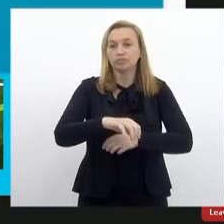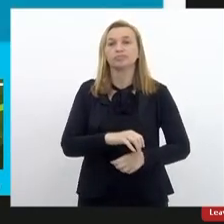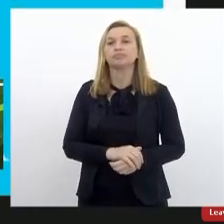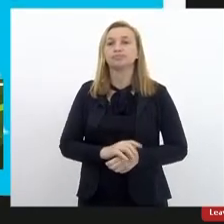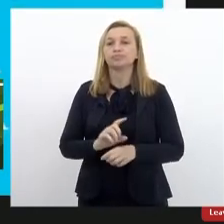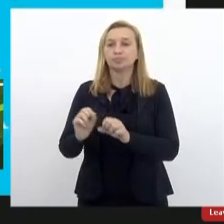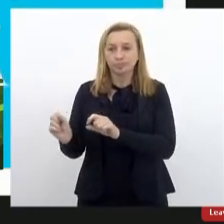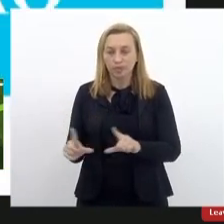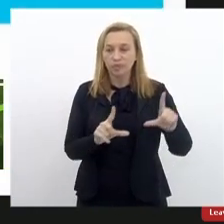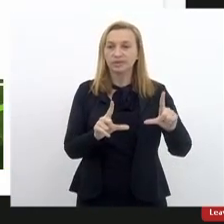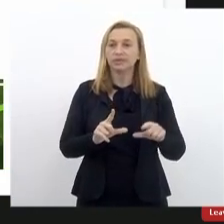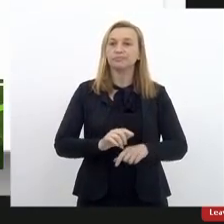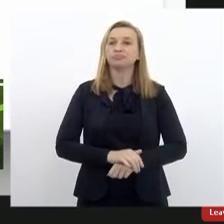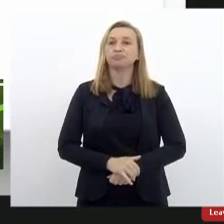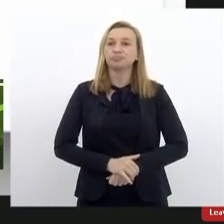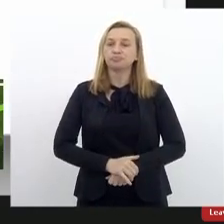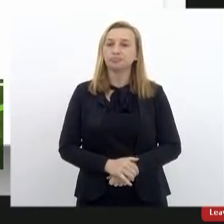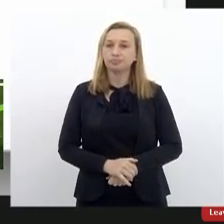Pode passar, por gentileza.